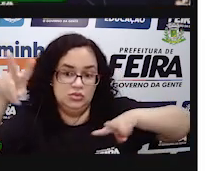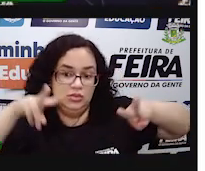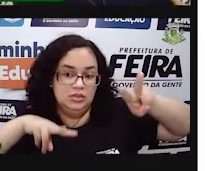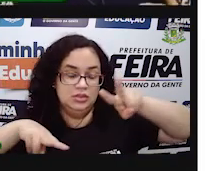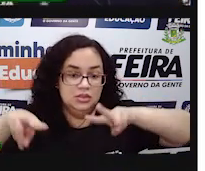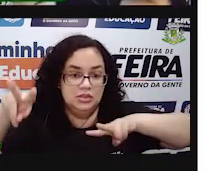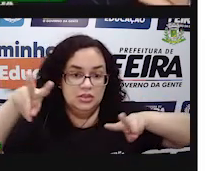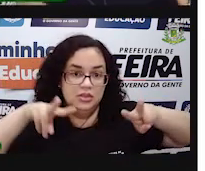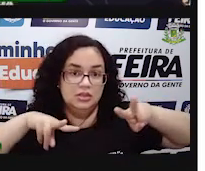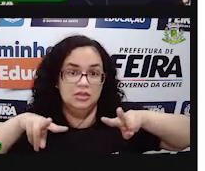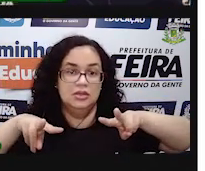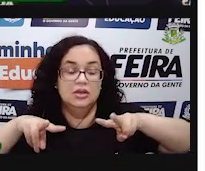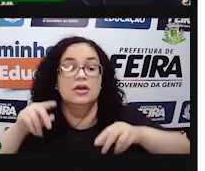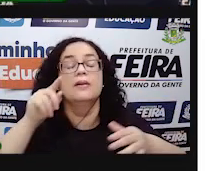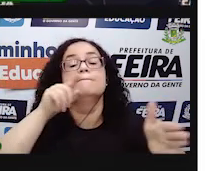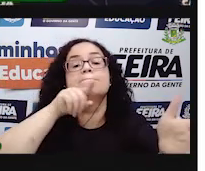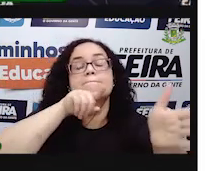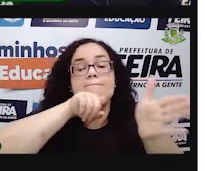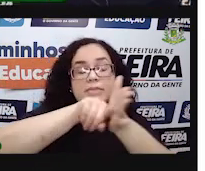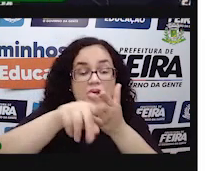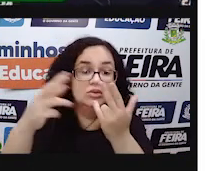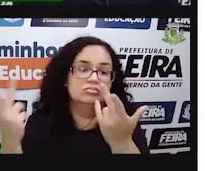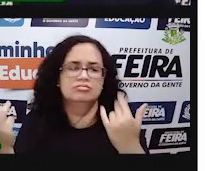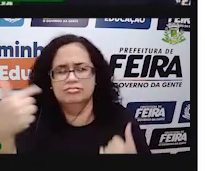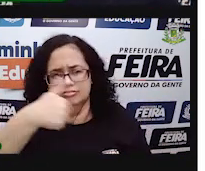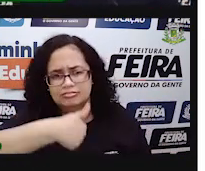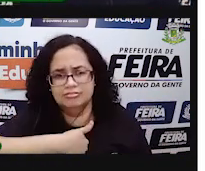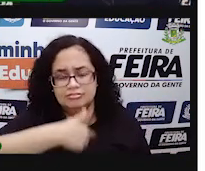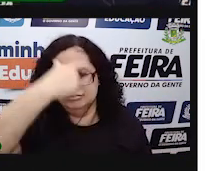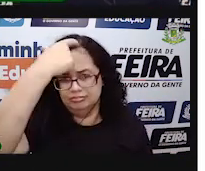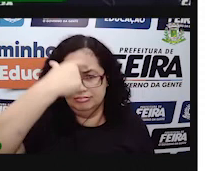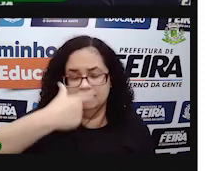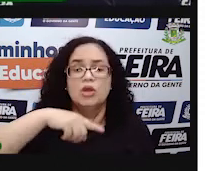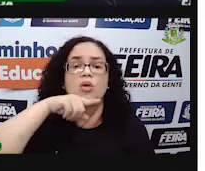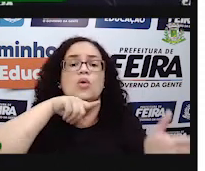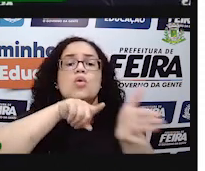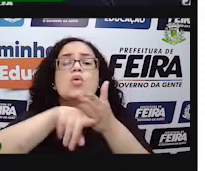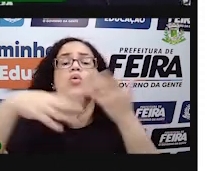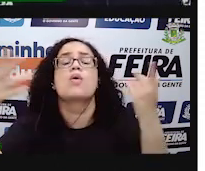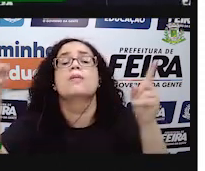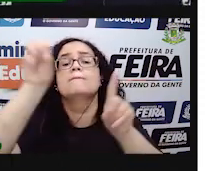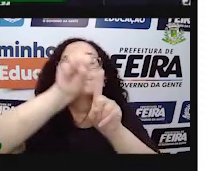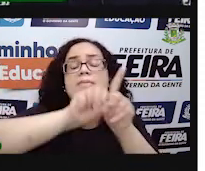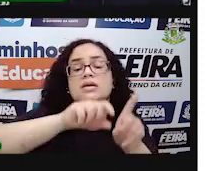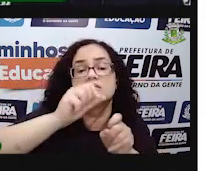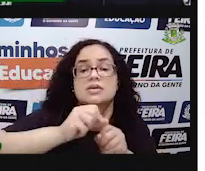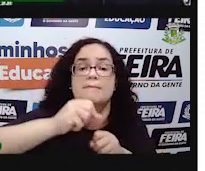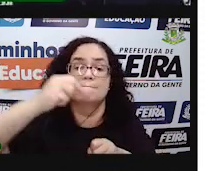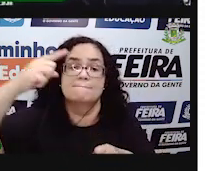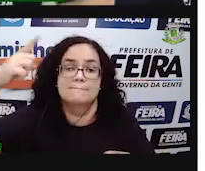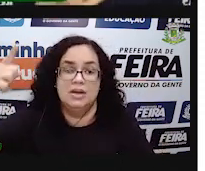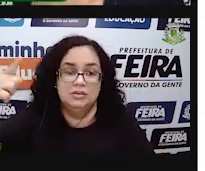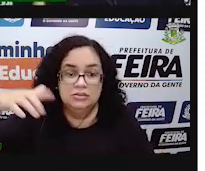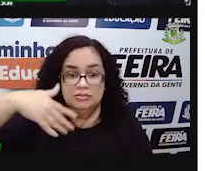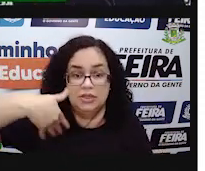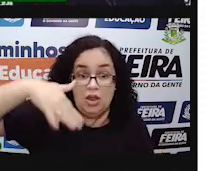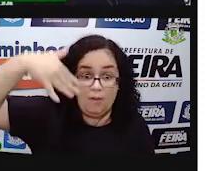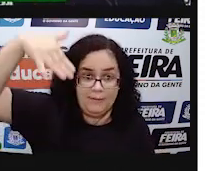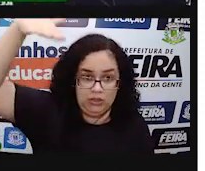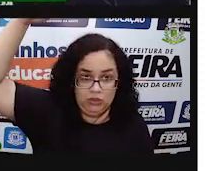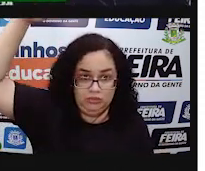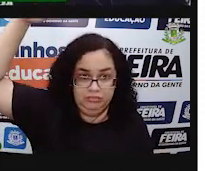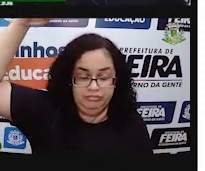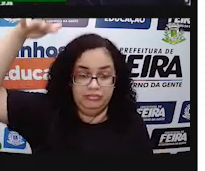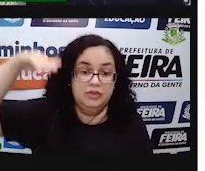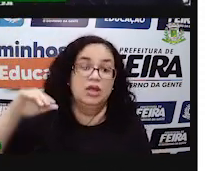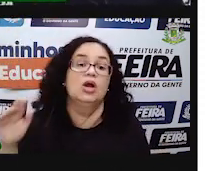Você visualiza os valores da tabela e faz aquelas mesmas perguntas para você mesmo. Qual foi o mês de